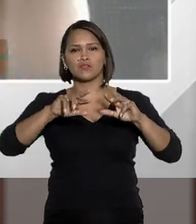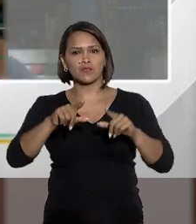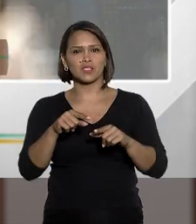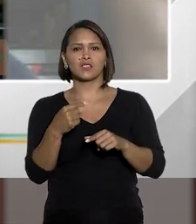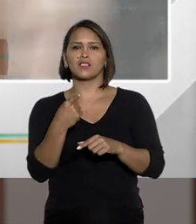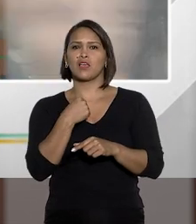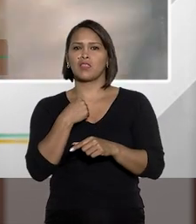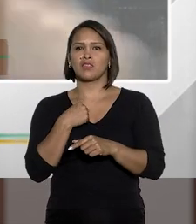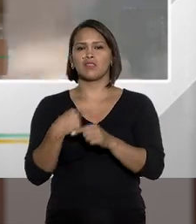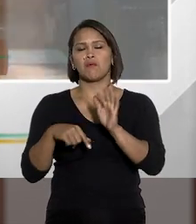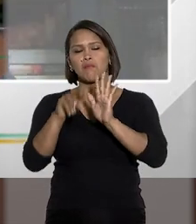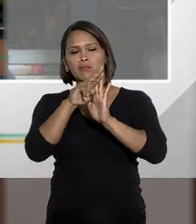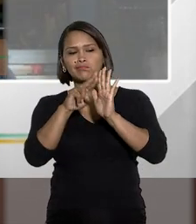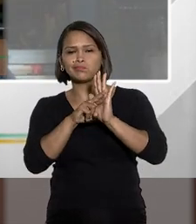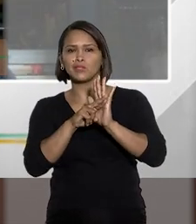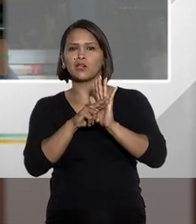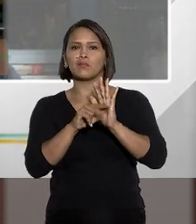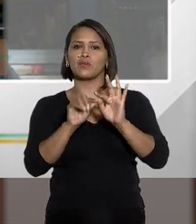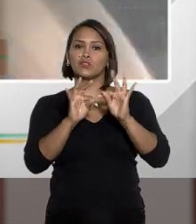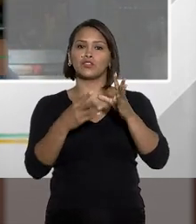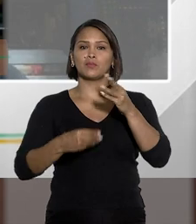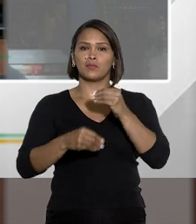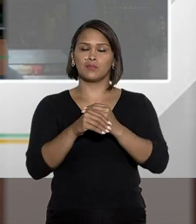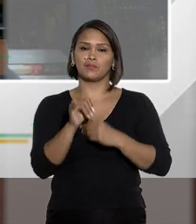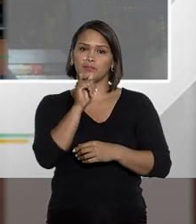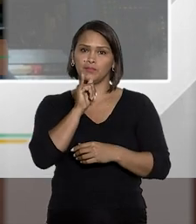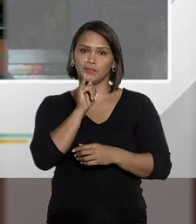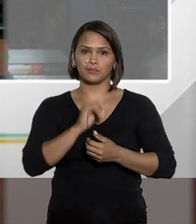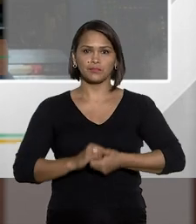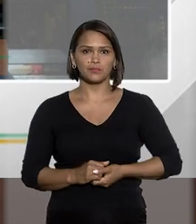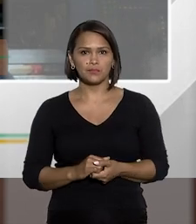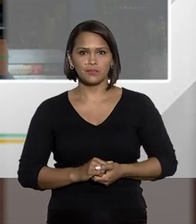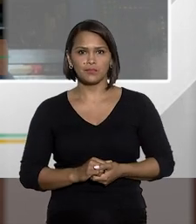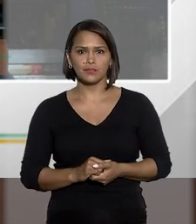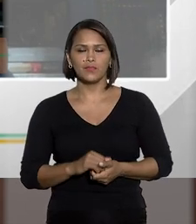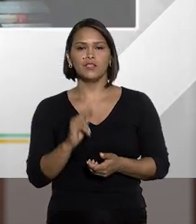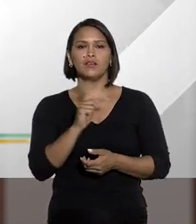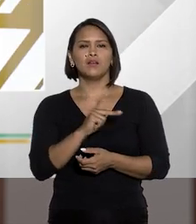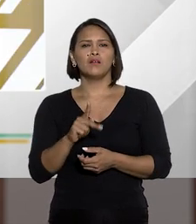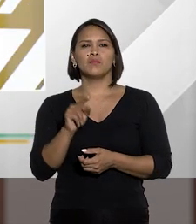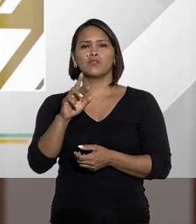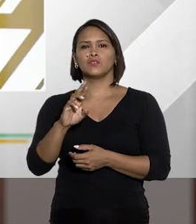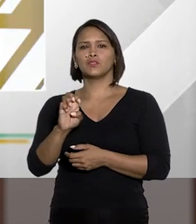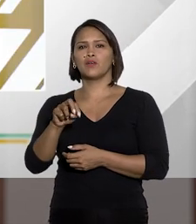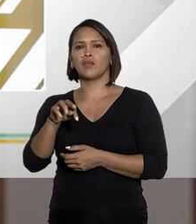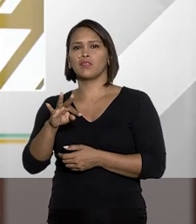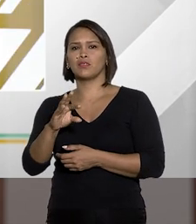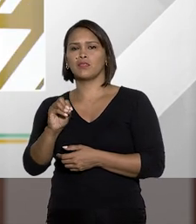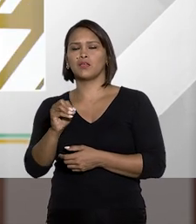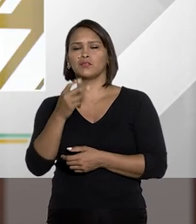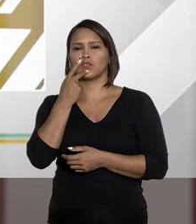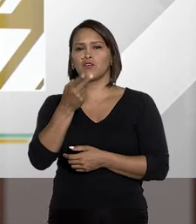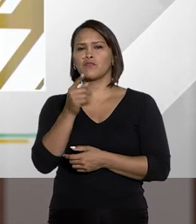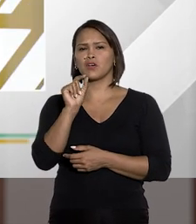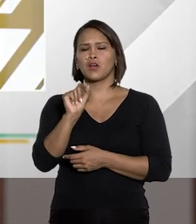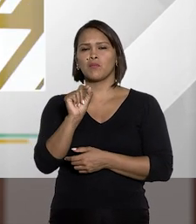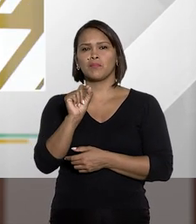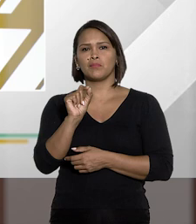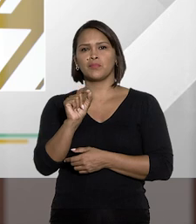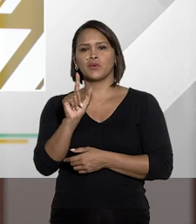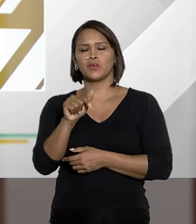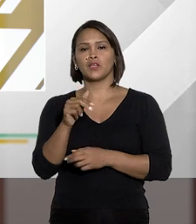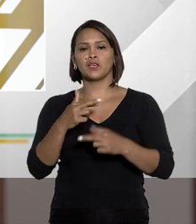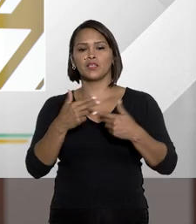divergência não é teratológica. Só pra complementar o exemplo. Professor Renato, você falou há pouco